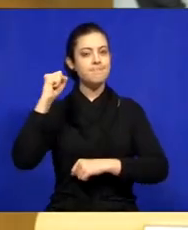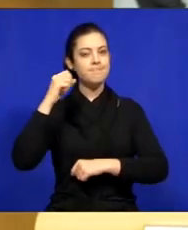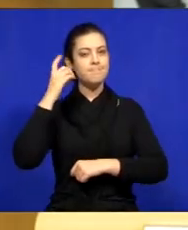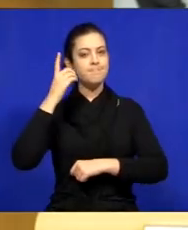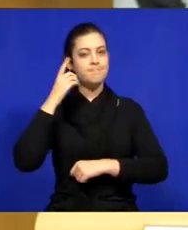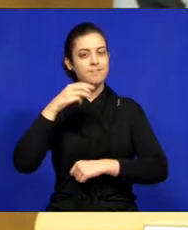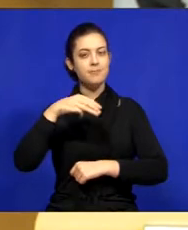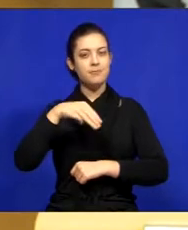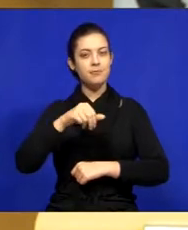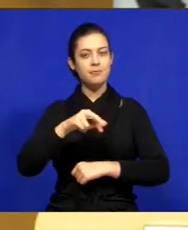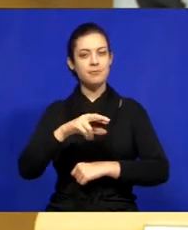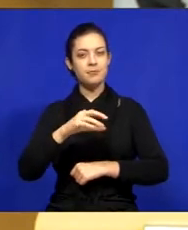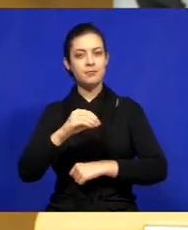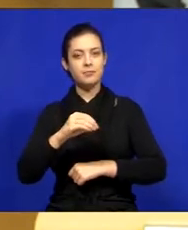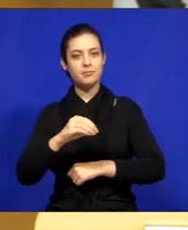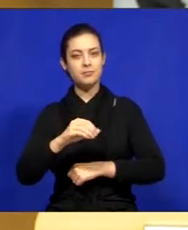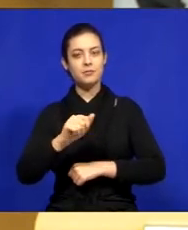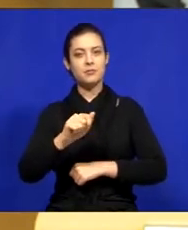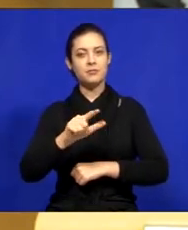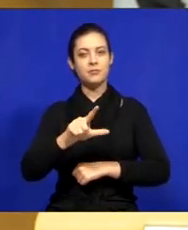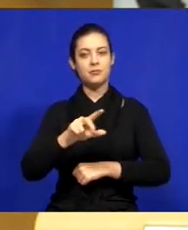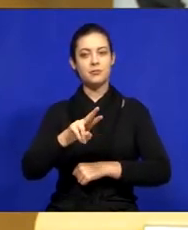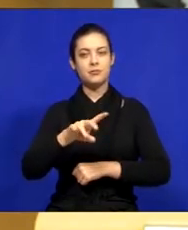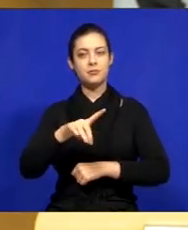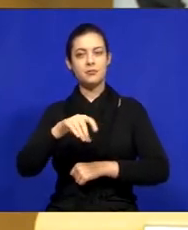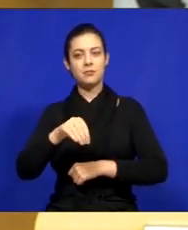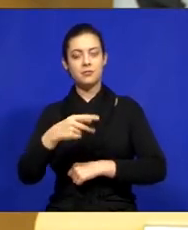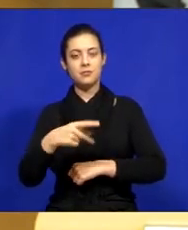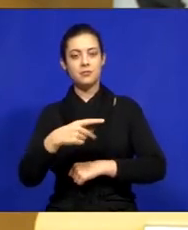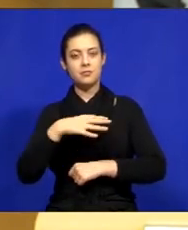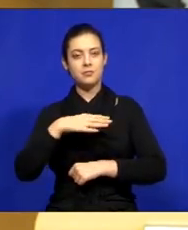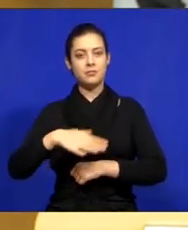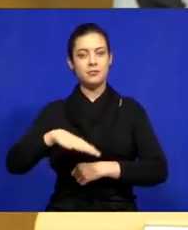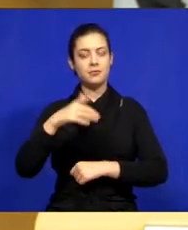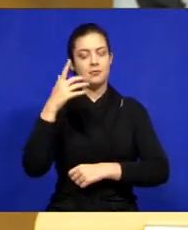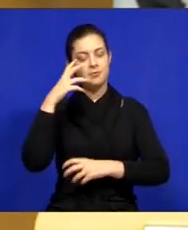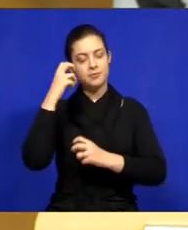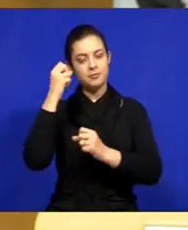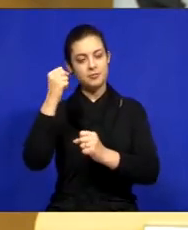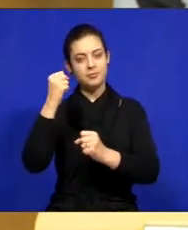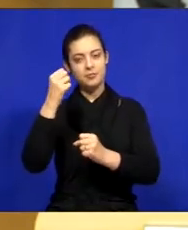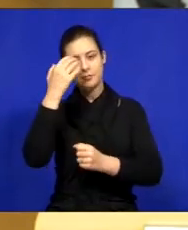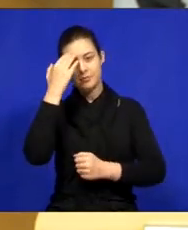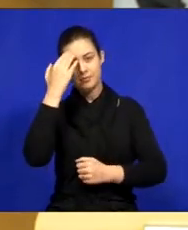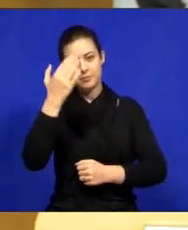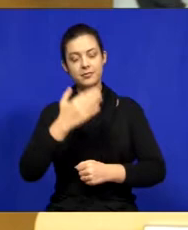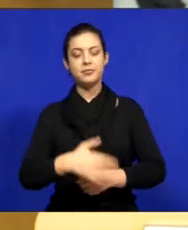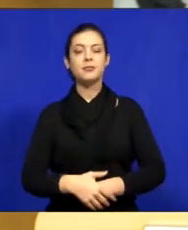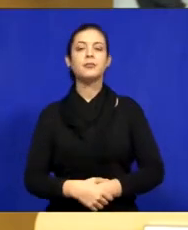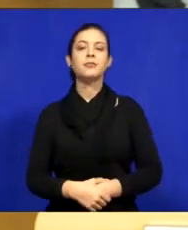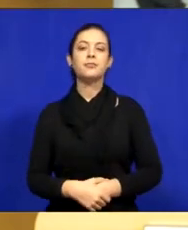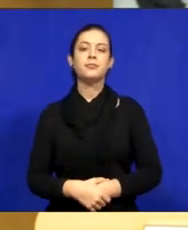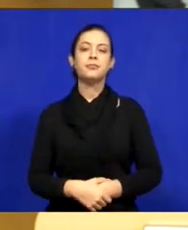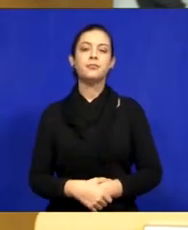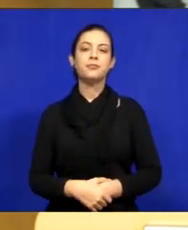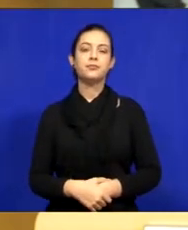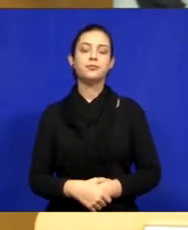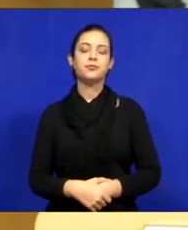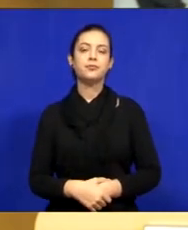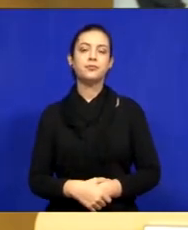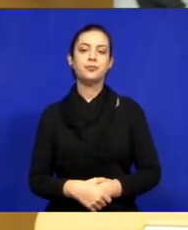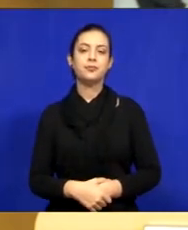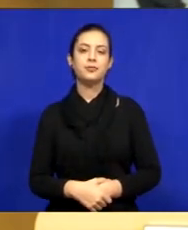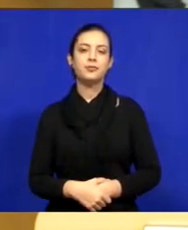deputado Márcio Alvino e do deputado André do Prado para o nosso município. Obrigado mais uma vez. Também quero